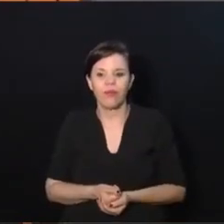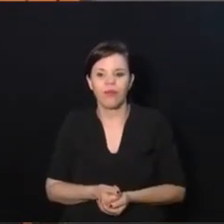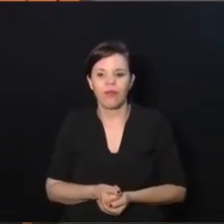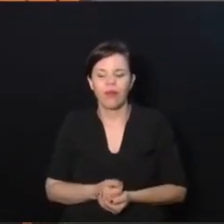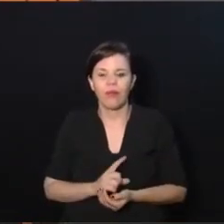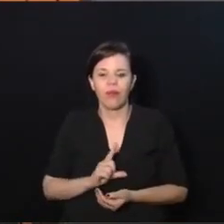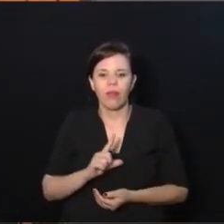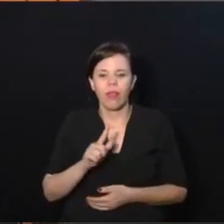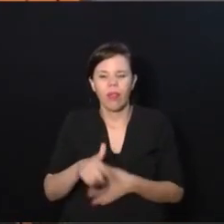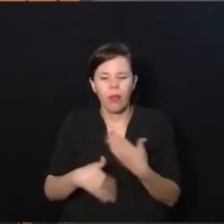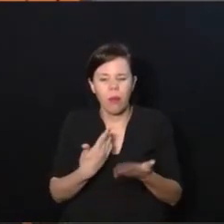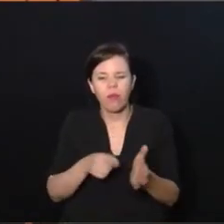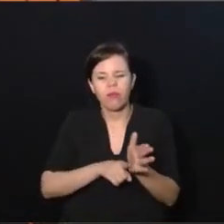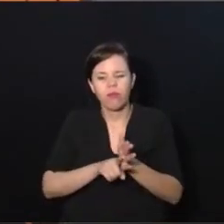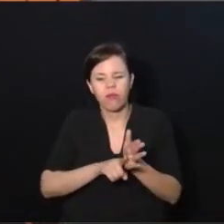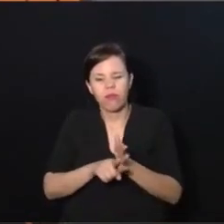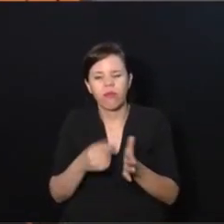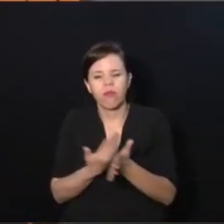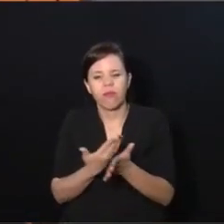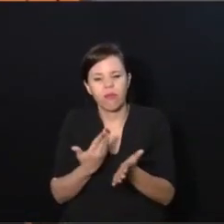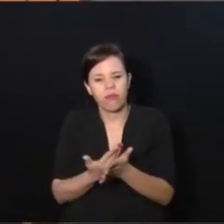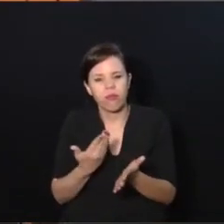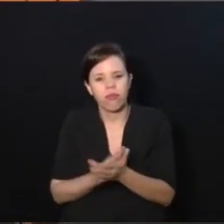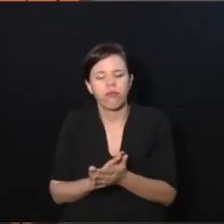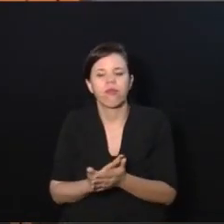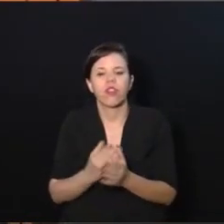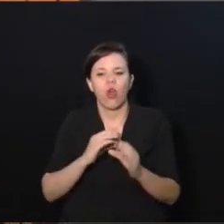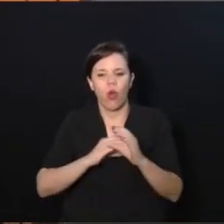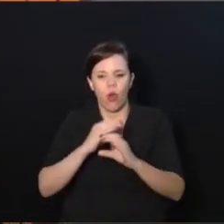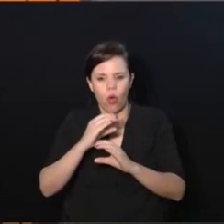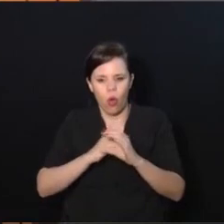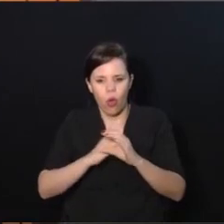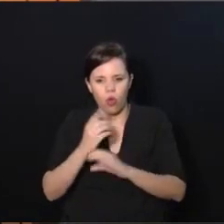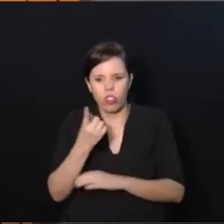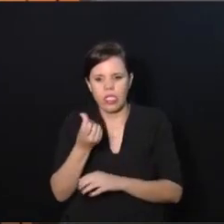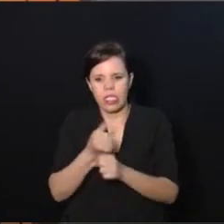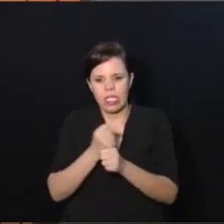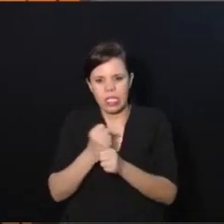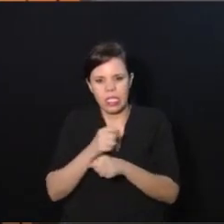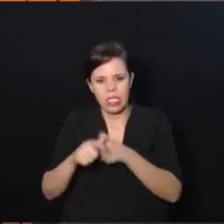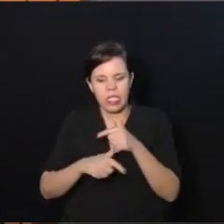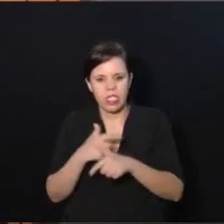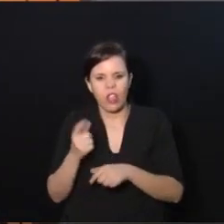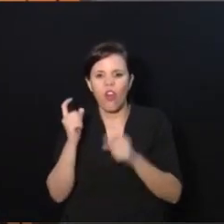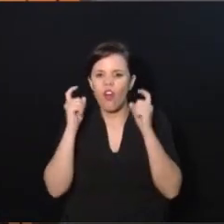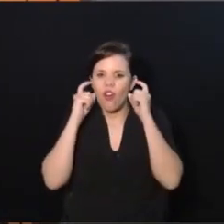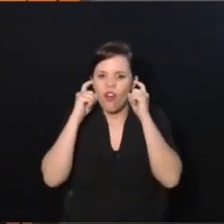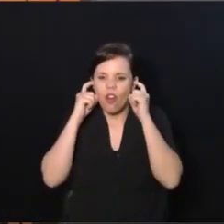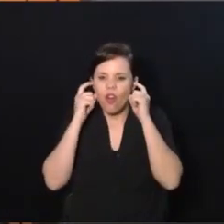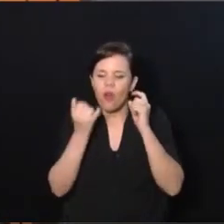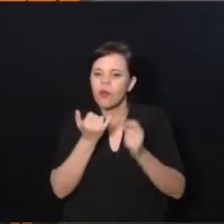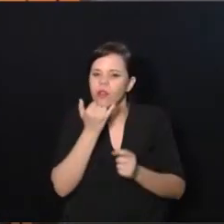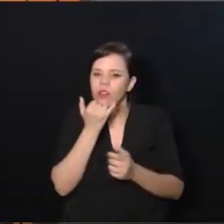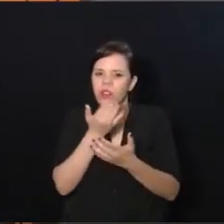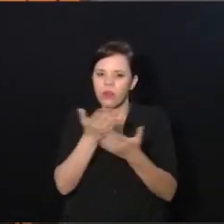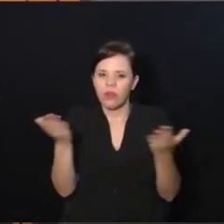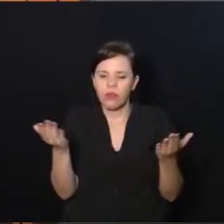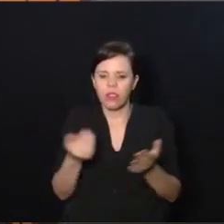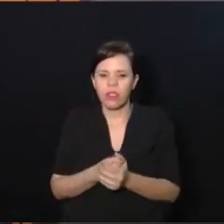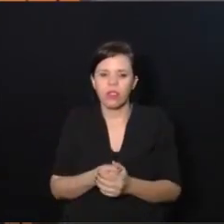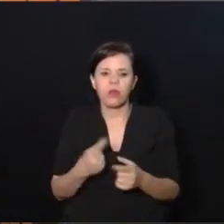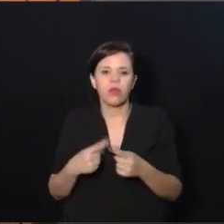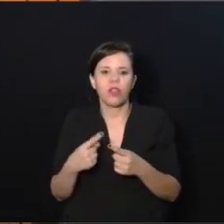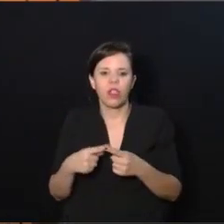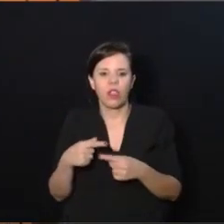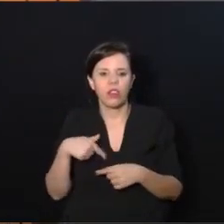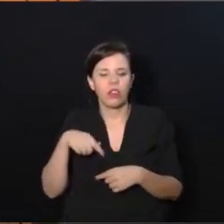depois eu estudei, fui concursado por 16 anos. Ah, gente, eu estou com fone de ouvido, eu peço desculpa a vocês, tá? Porque eu